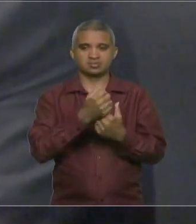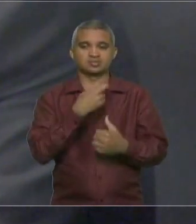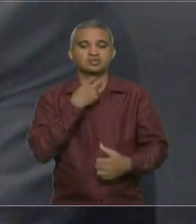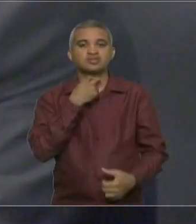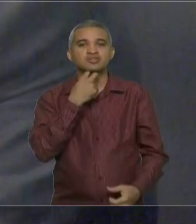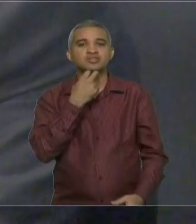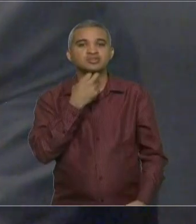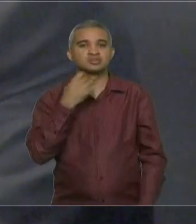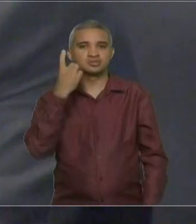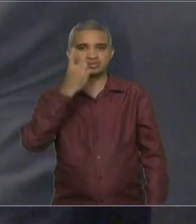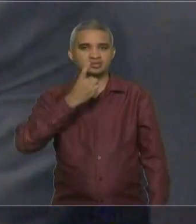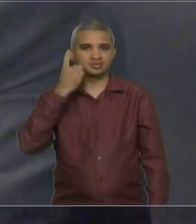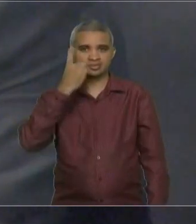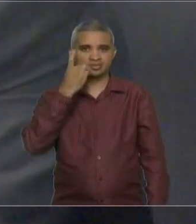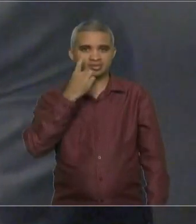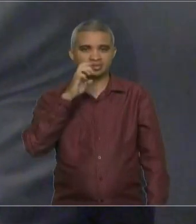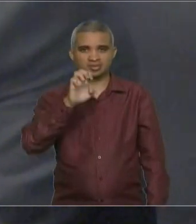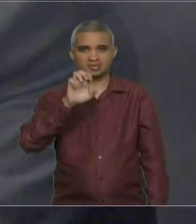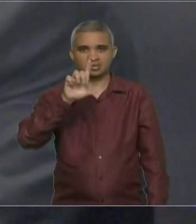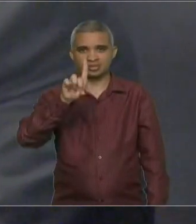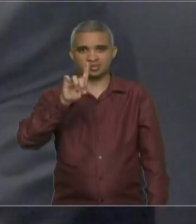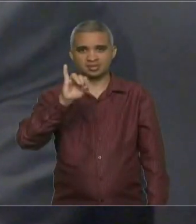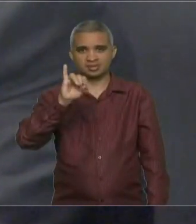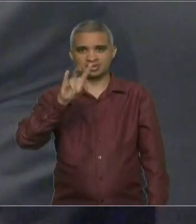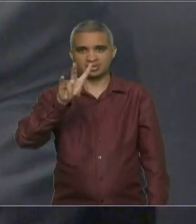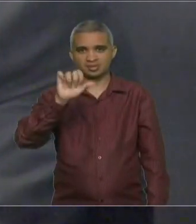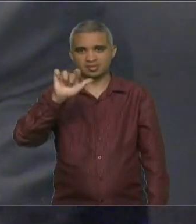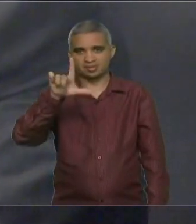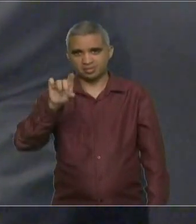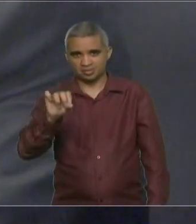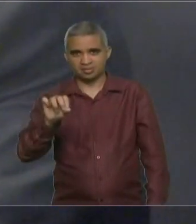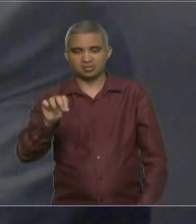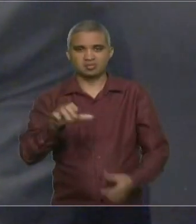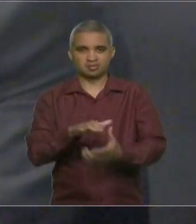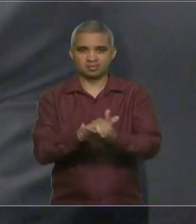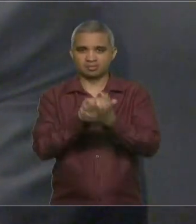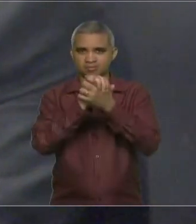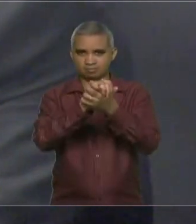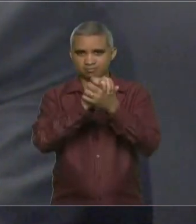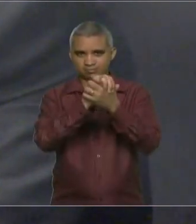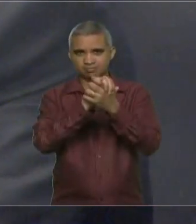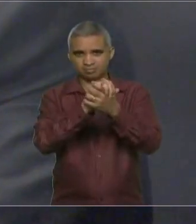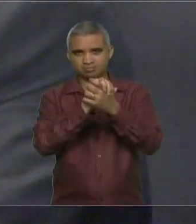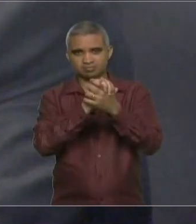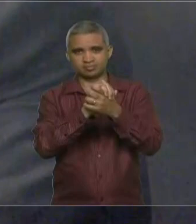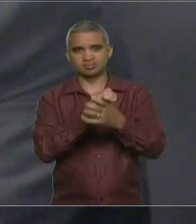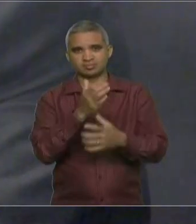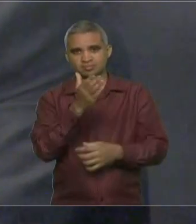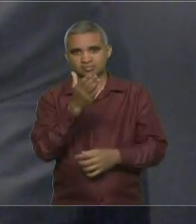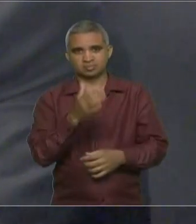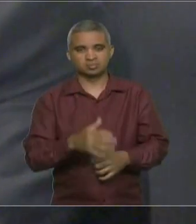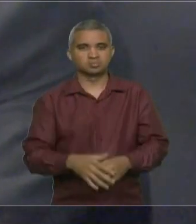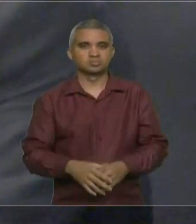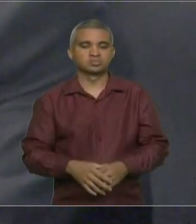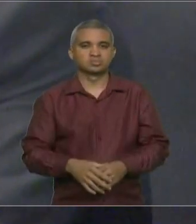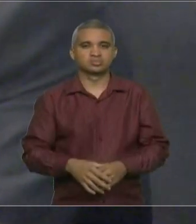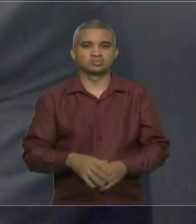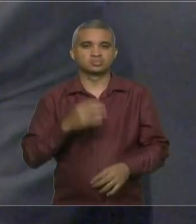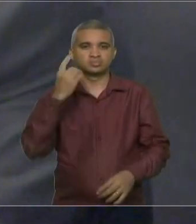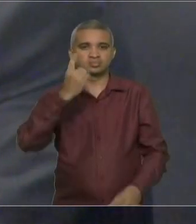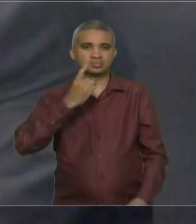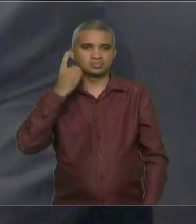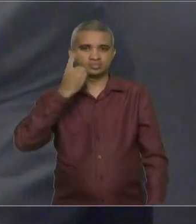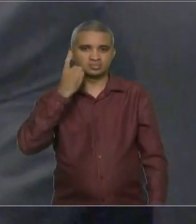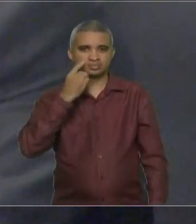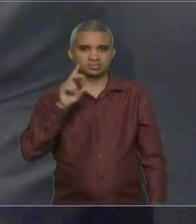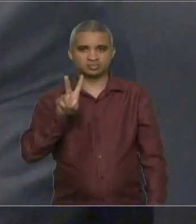Edvaldo Holanda na igreja, queria lhe parabenizar pela iluminação, como disse o deputado Vinícius, quem